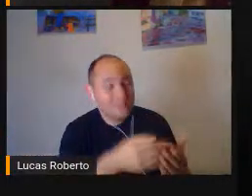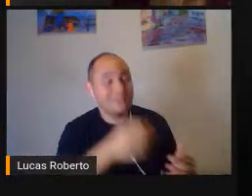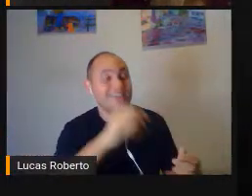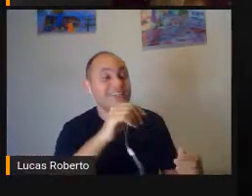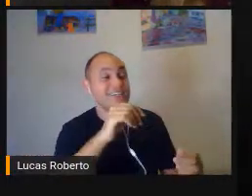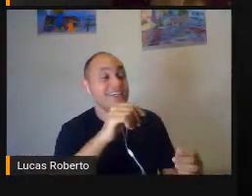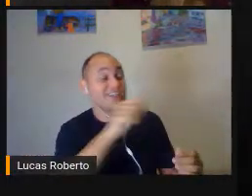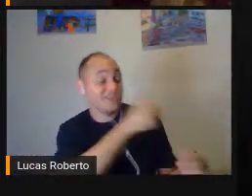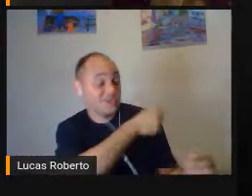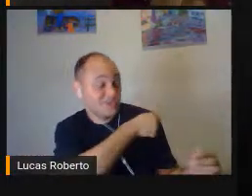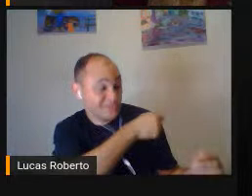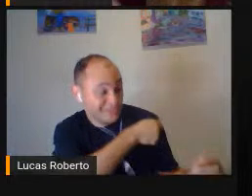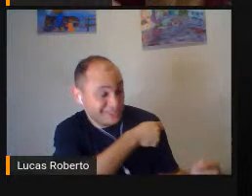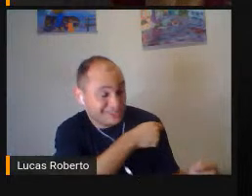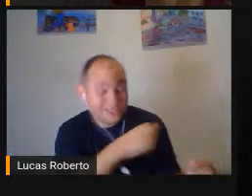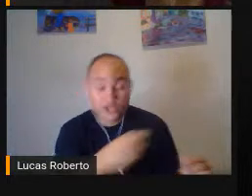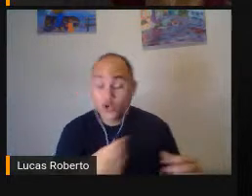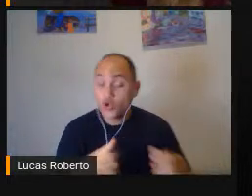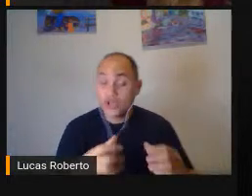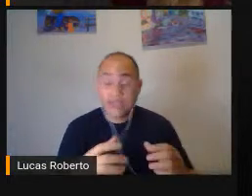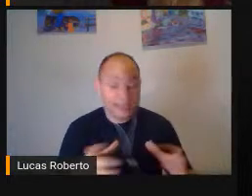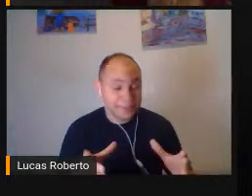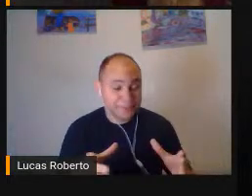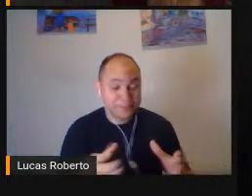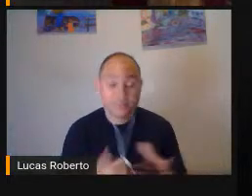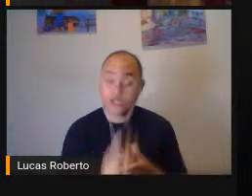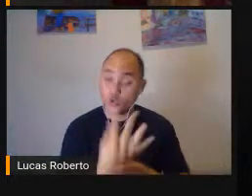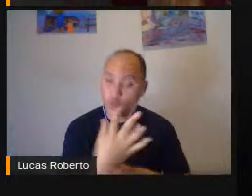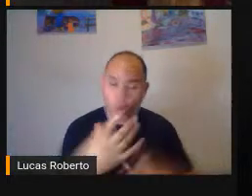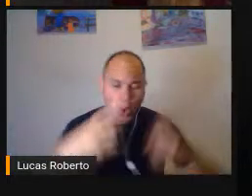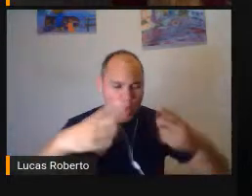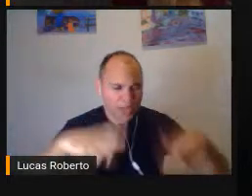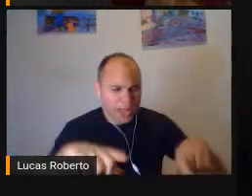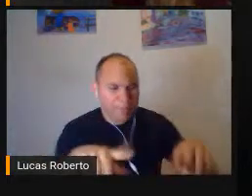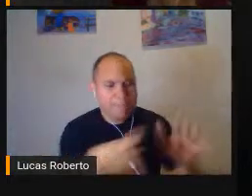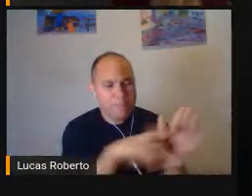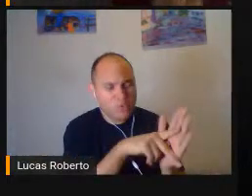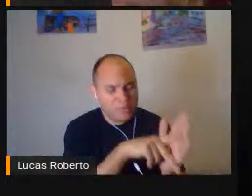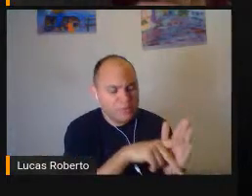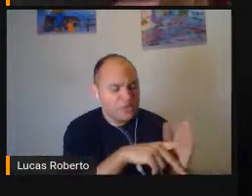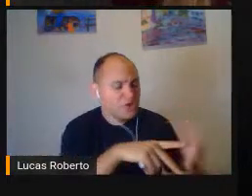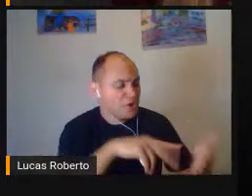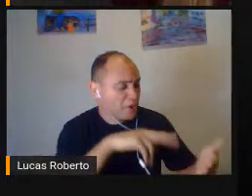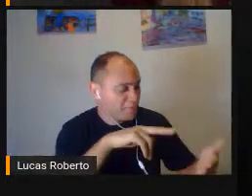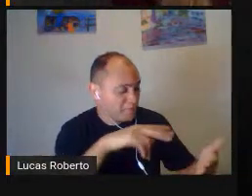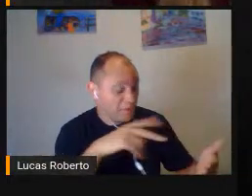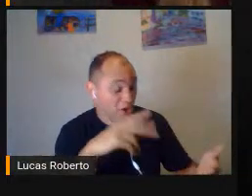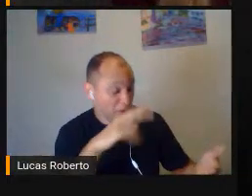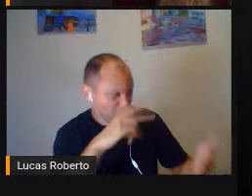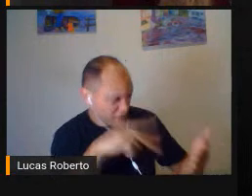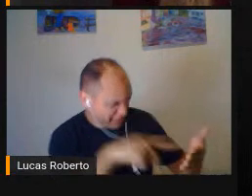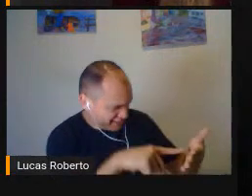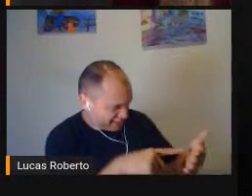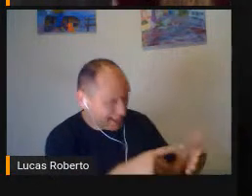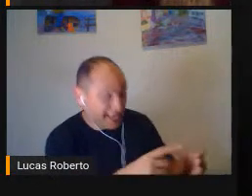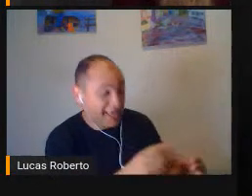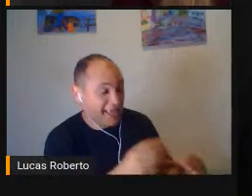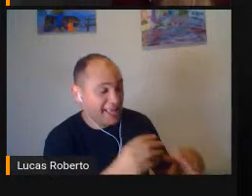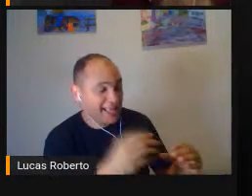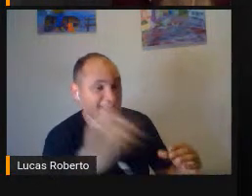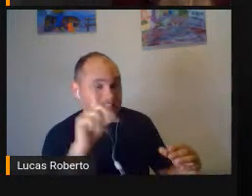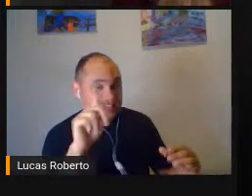ter Os ruídos externos E esses estudantes Participavam Ativamente Da produção De materiais Do colega De sala